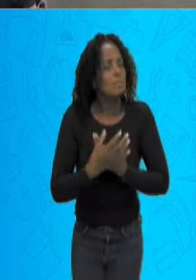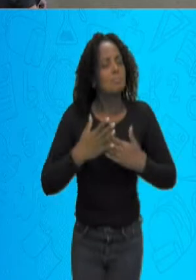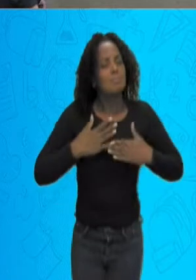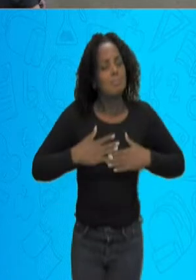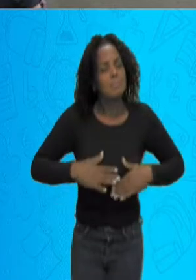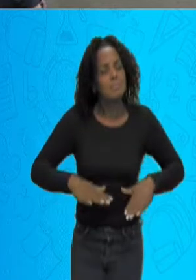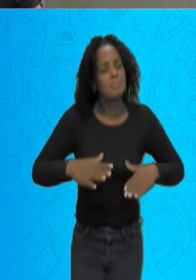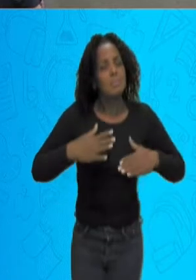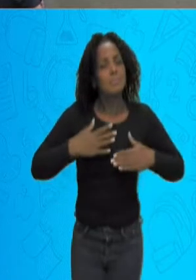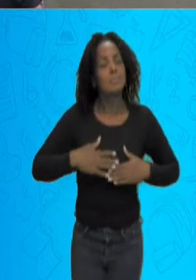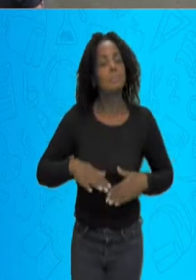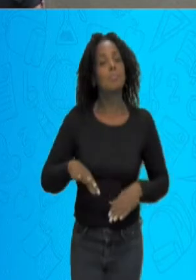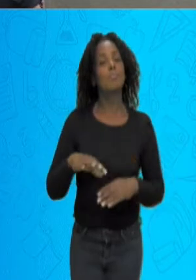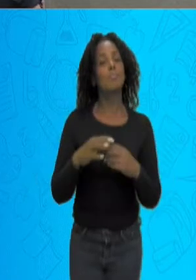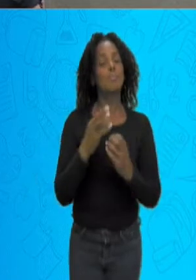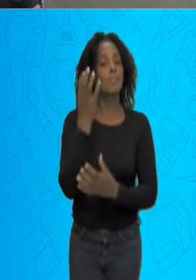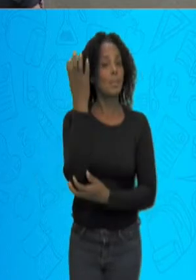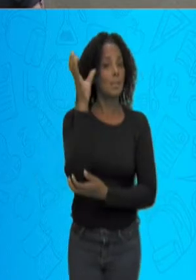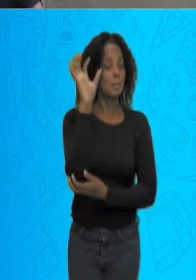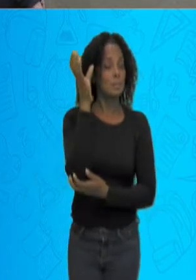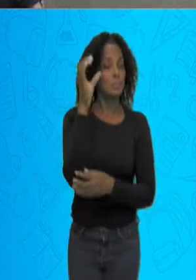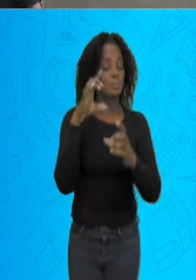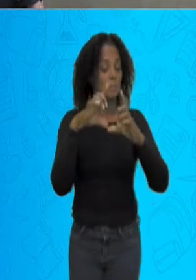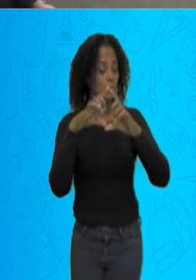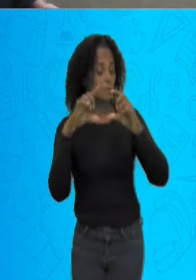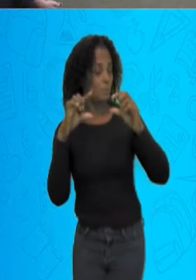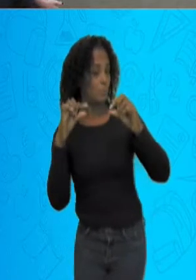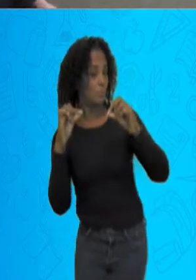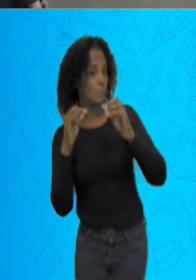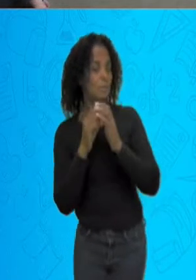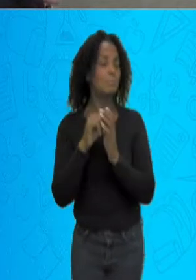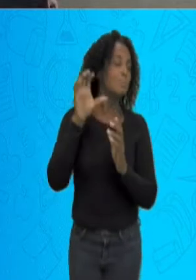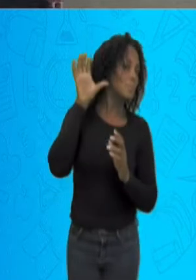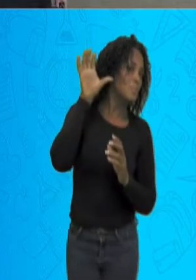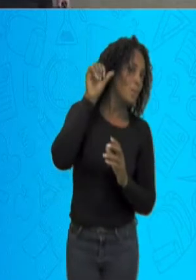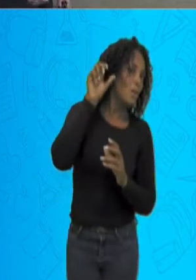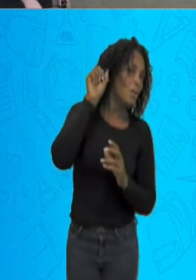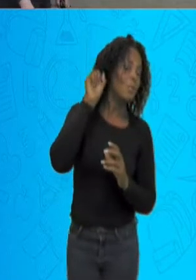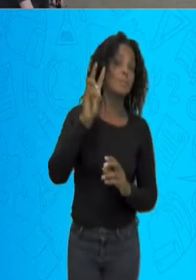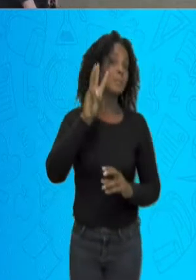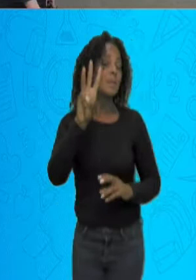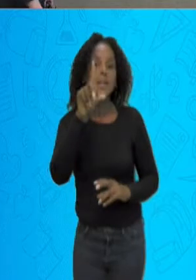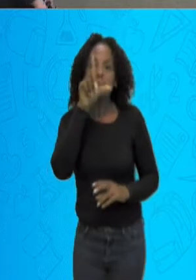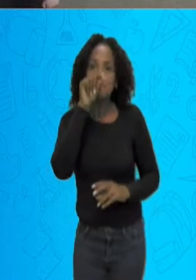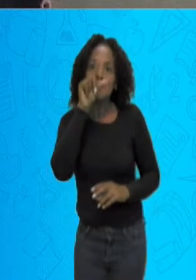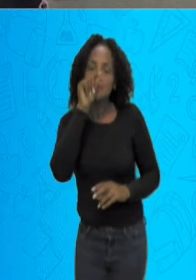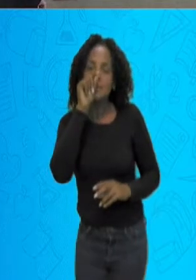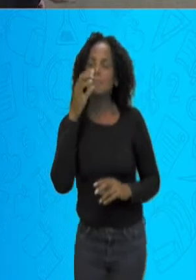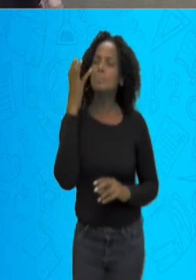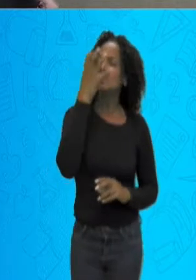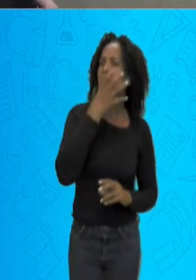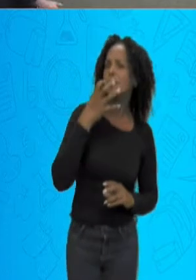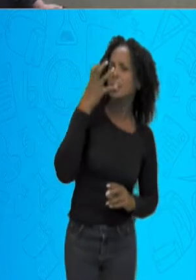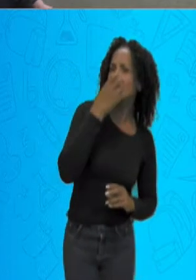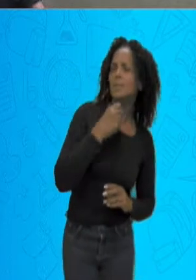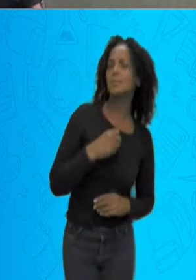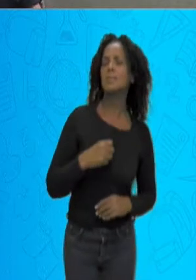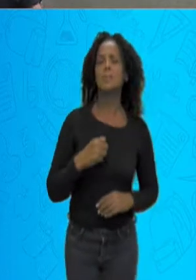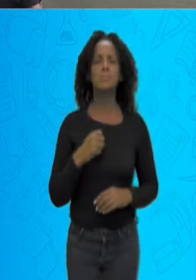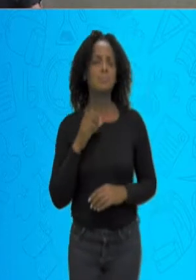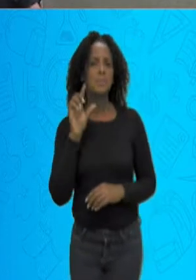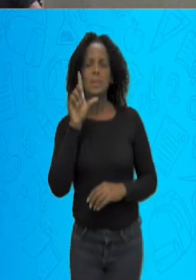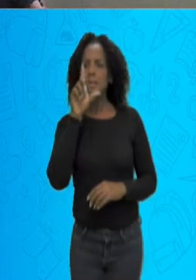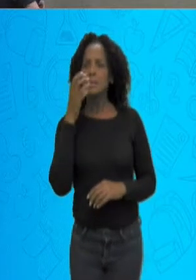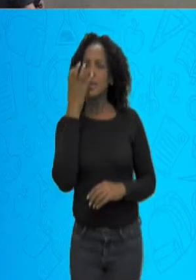descansam à sombra das folhas, ouvindo, sabe quem? Os três passarinhos que piam para as duas